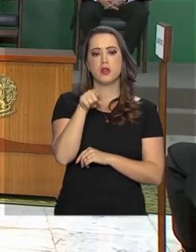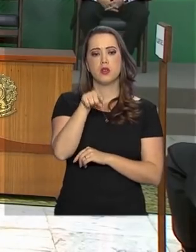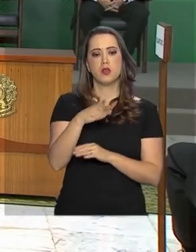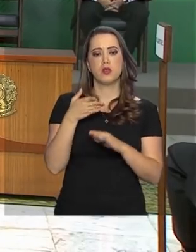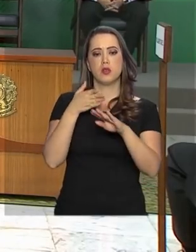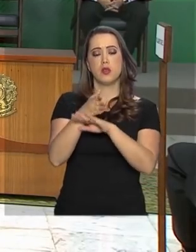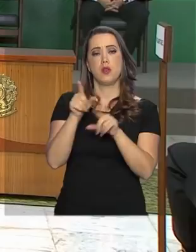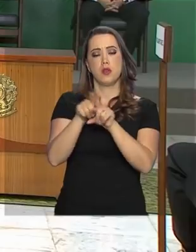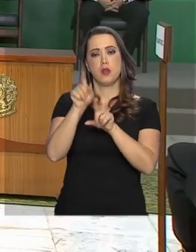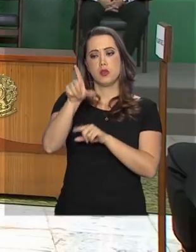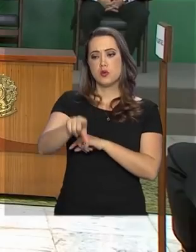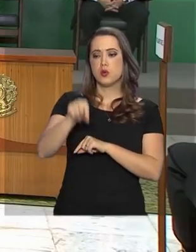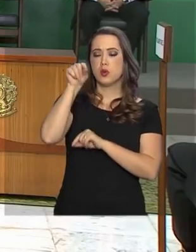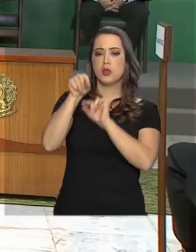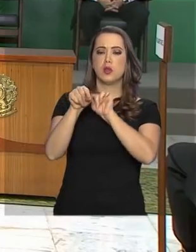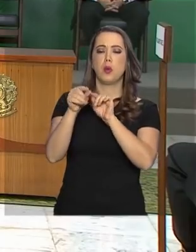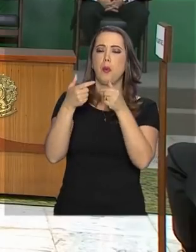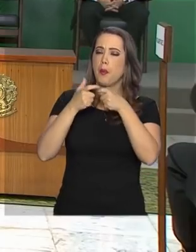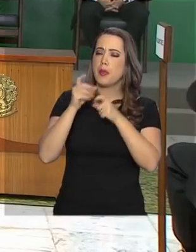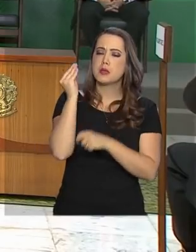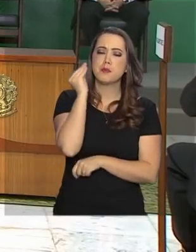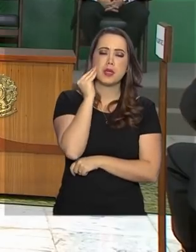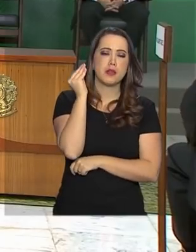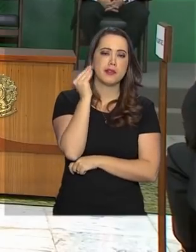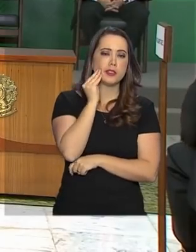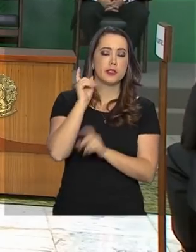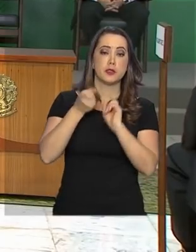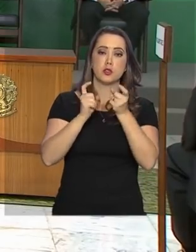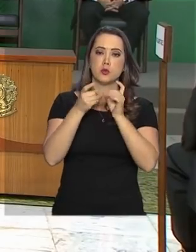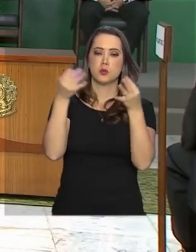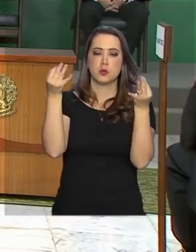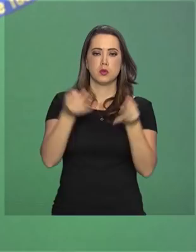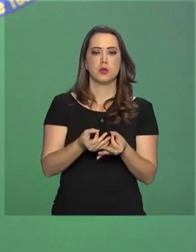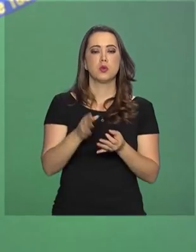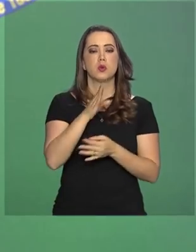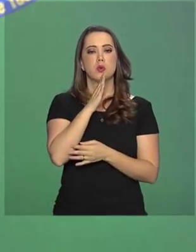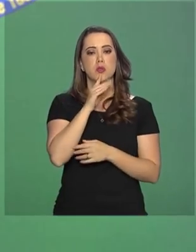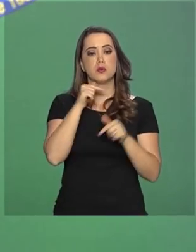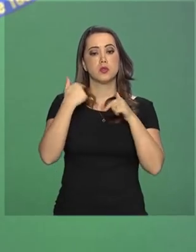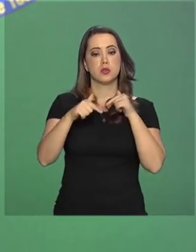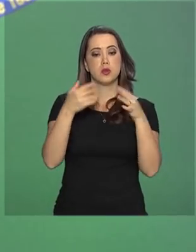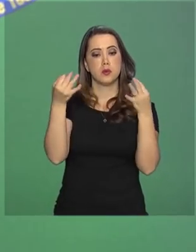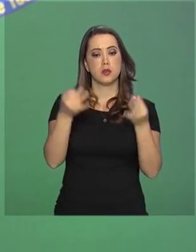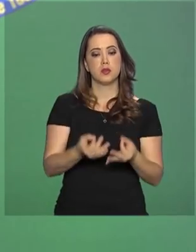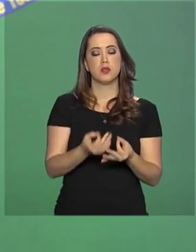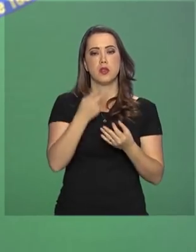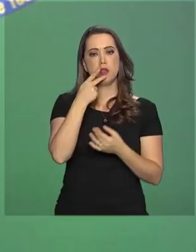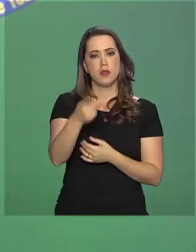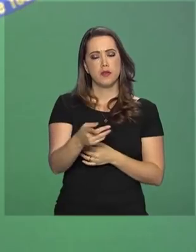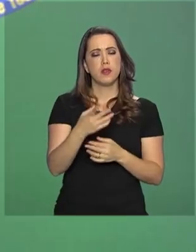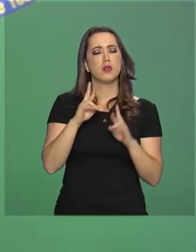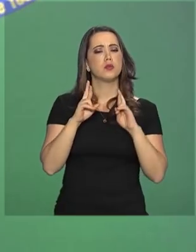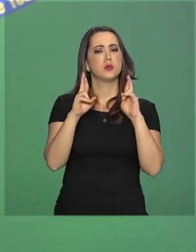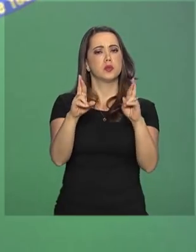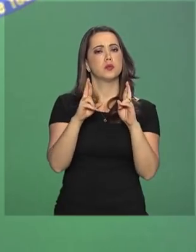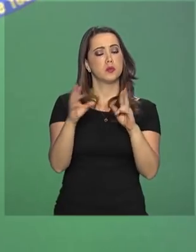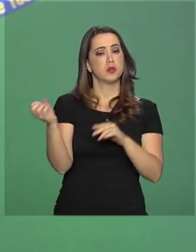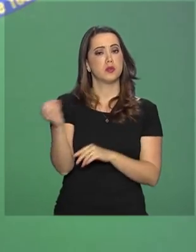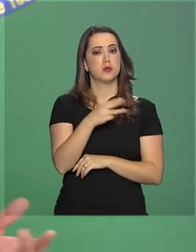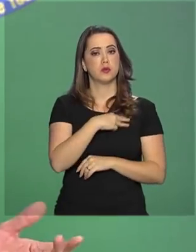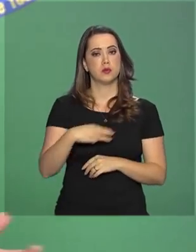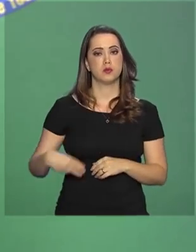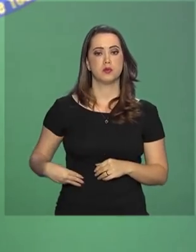Weintraub foi escolhido por sua ampla experiência em gestão e conhecimento na área e falou sobre o que espera do novo